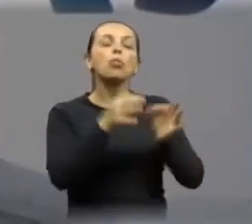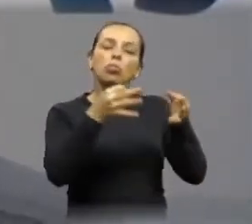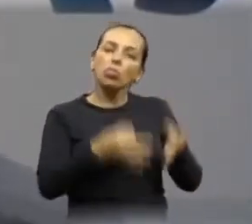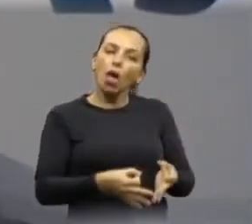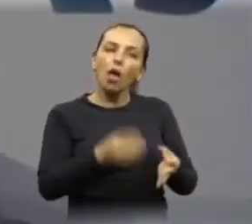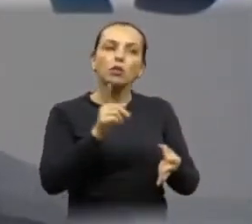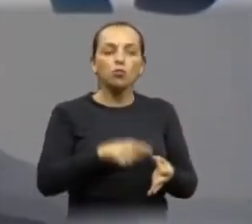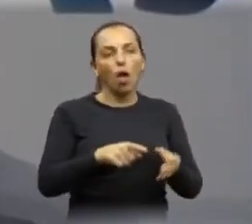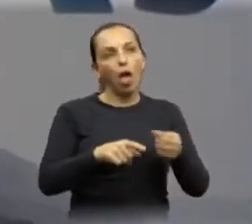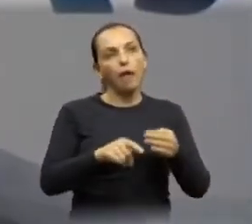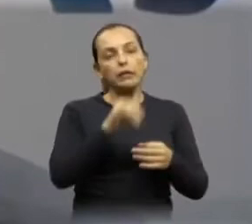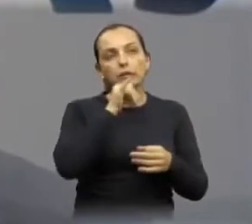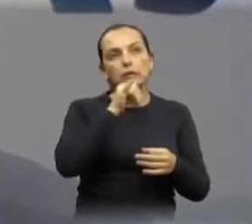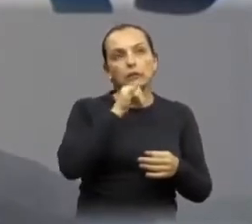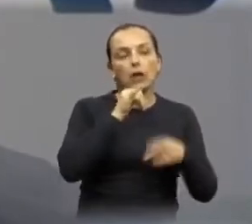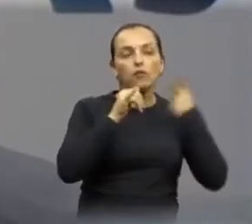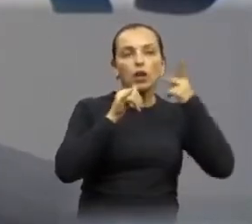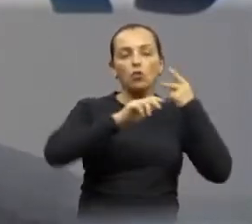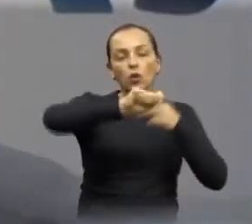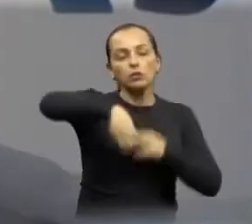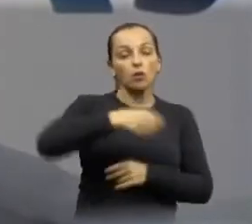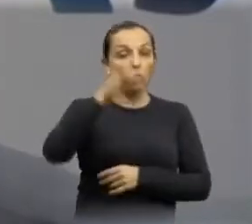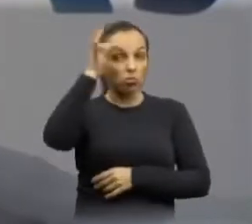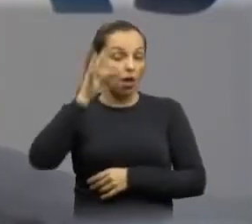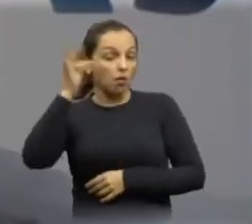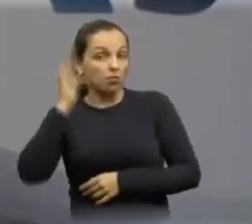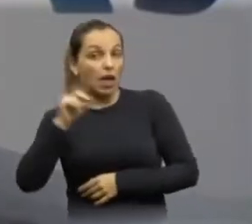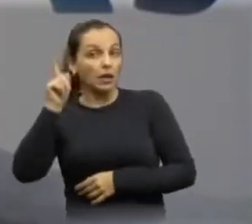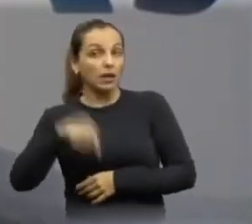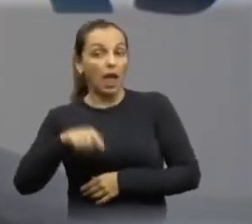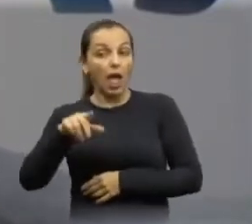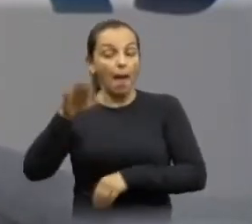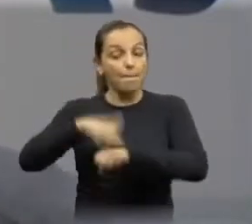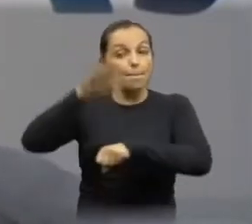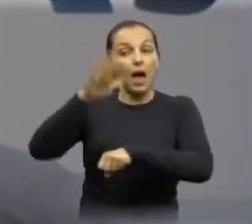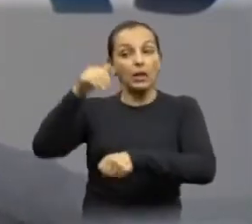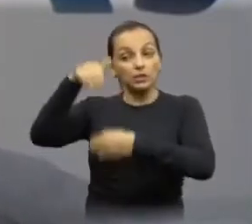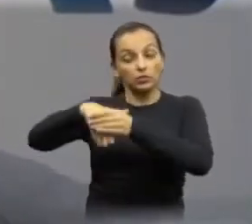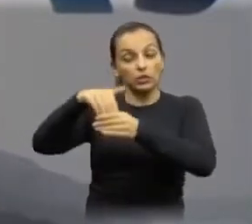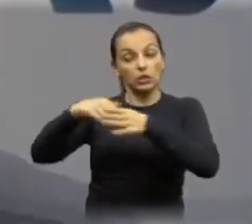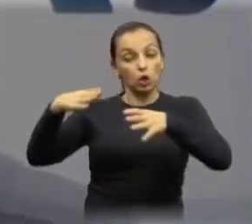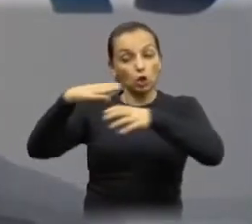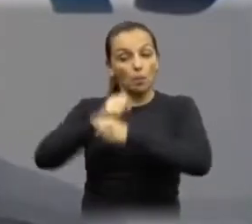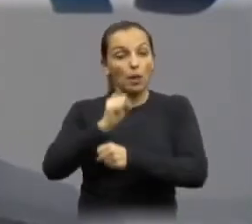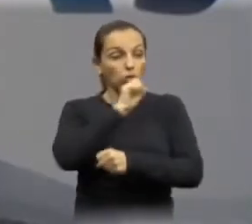né? A Tainara Faria foi a mais votada na casa. Isso é um exemplo de que ela teve um mandato muito bom.